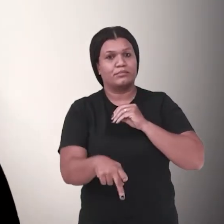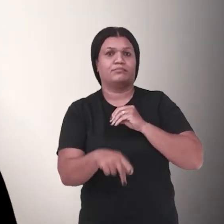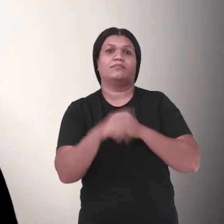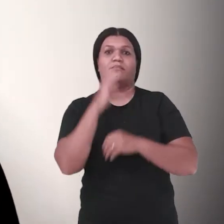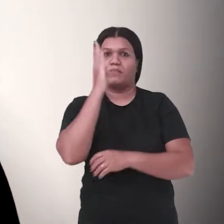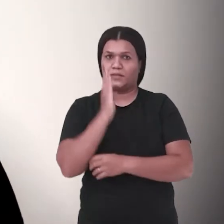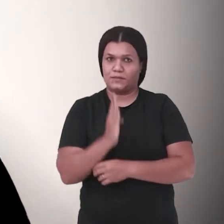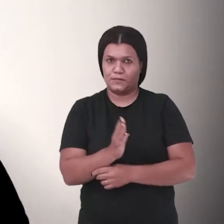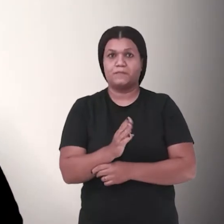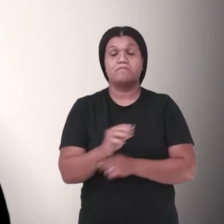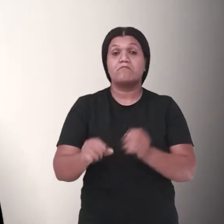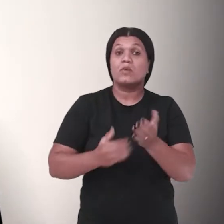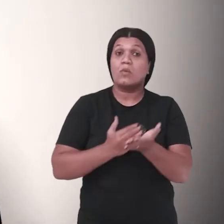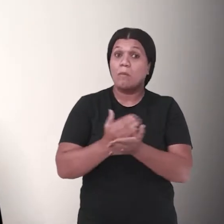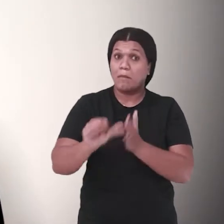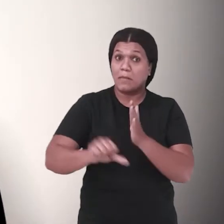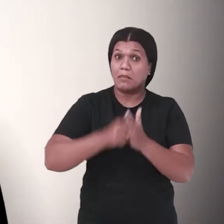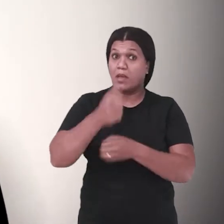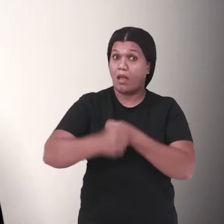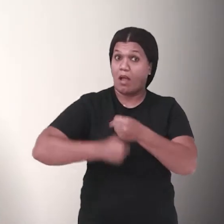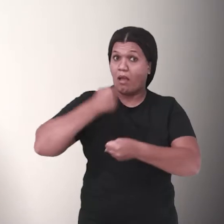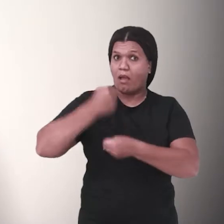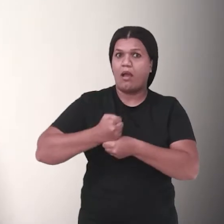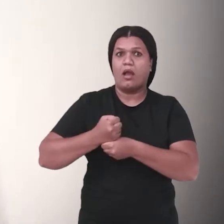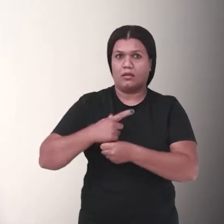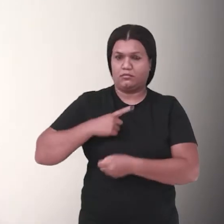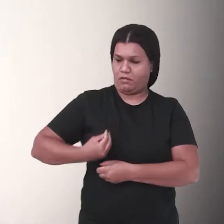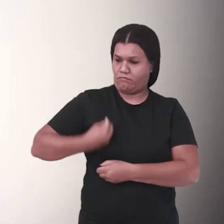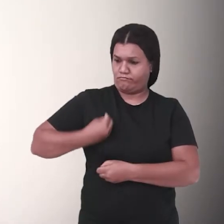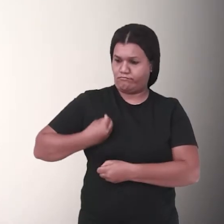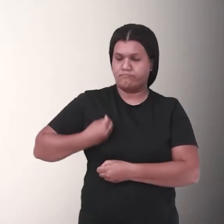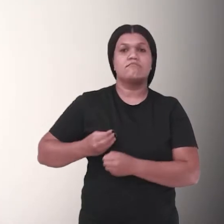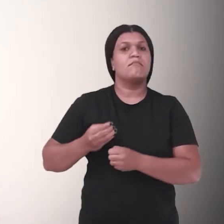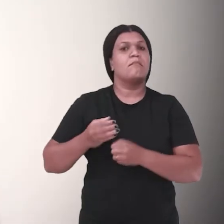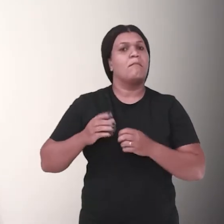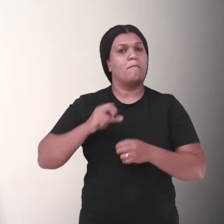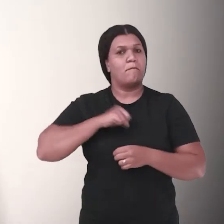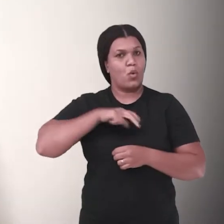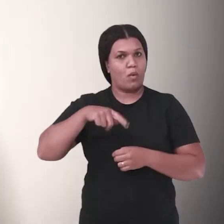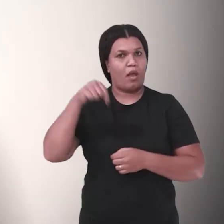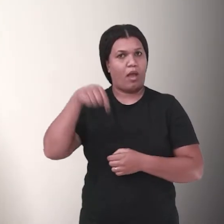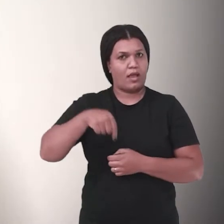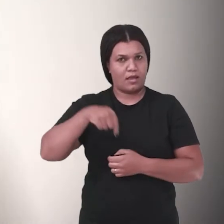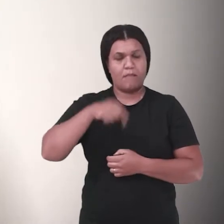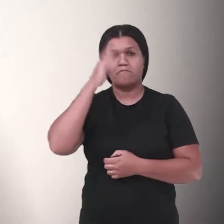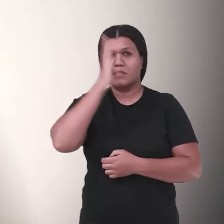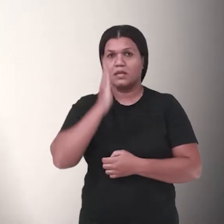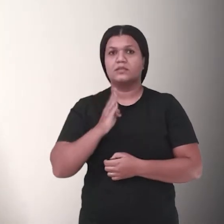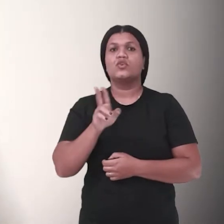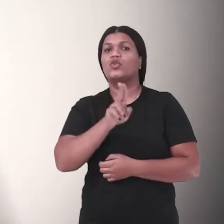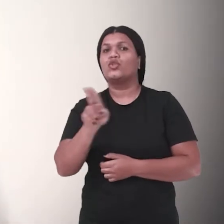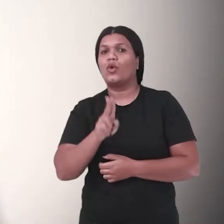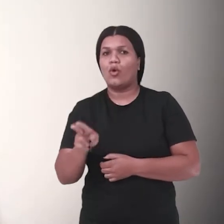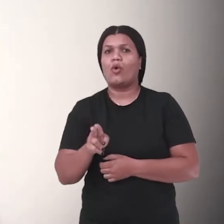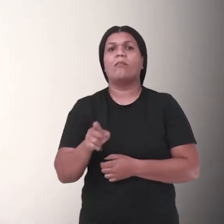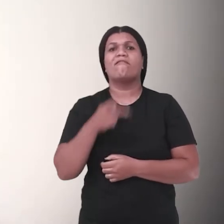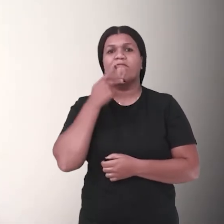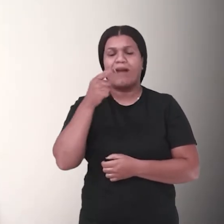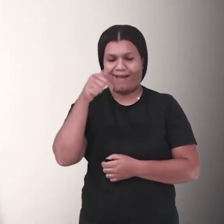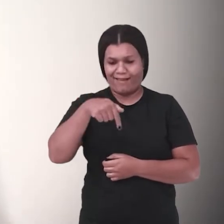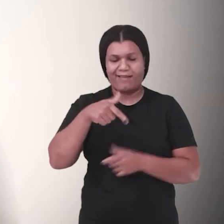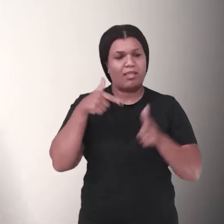da qual ela era extraída. Nos primeiros anos da presença portuguesa na América, os nomes